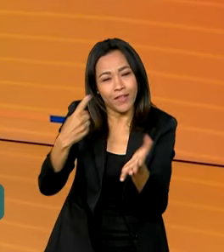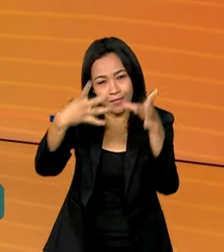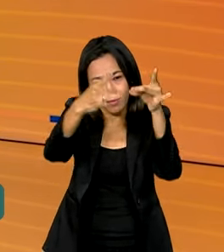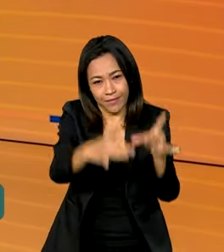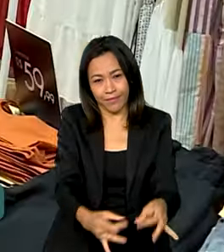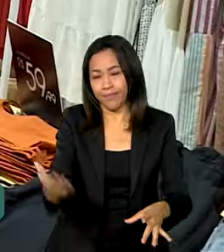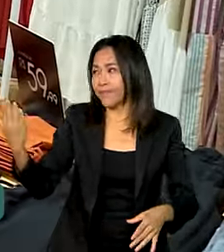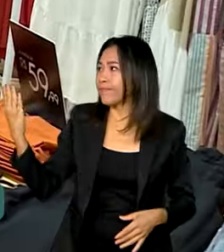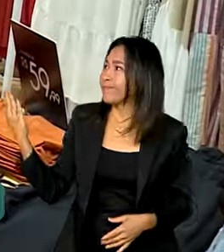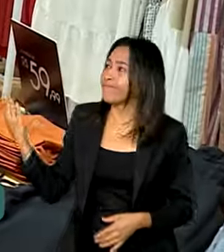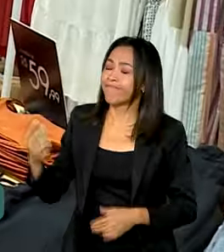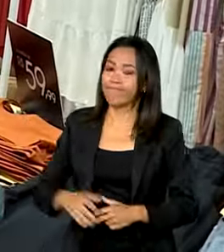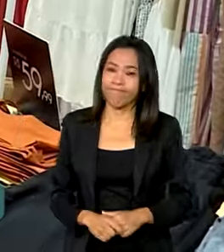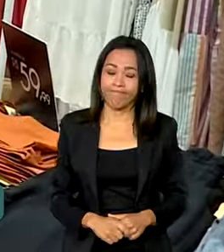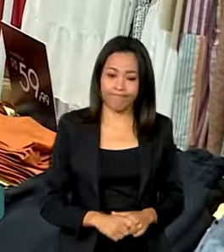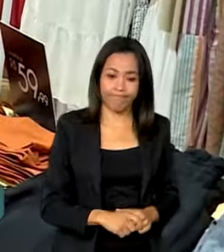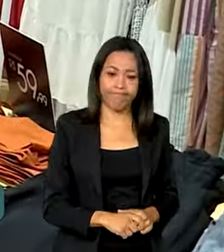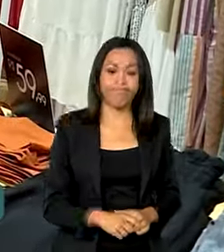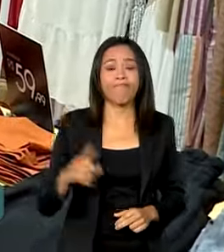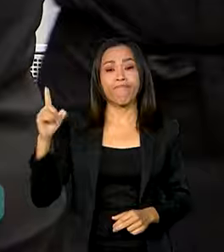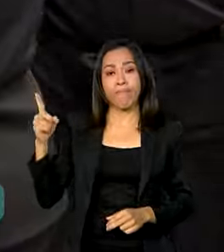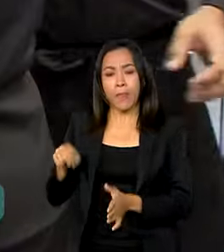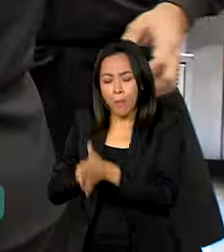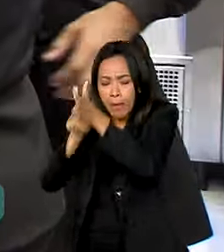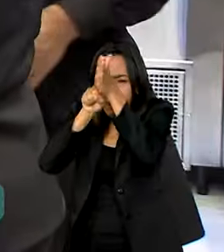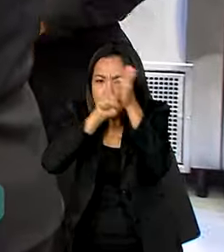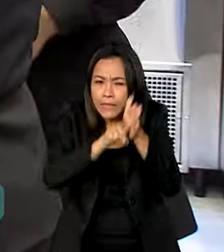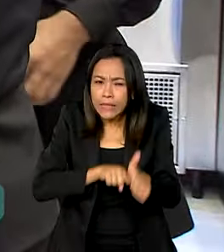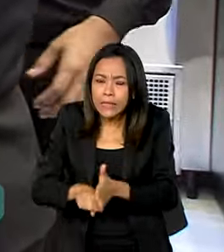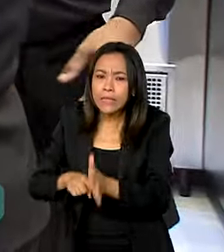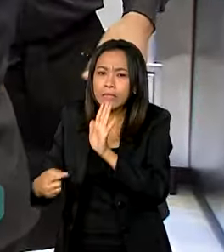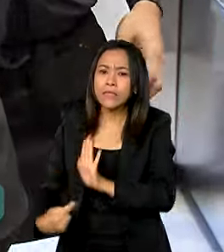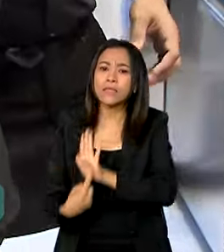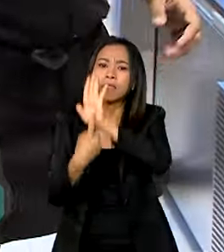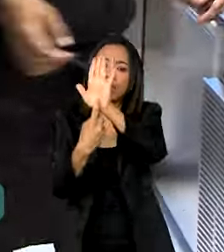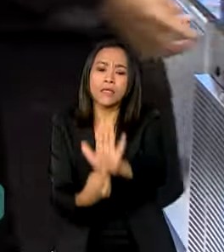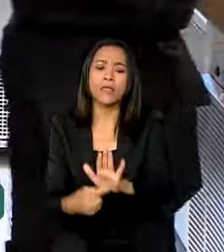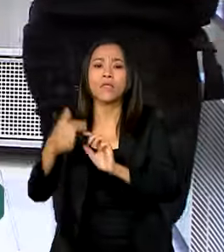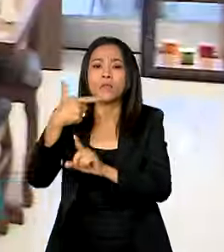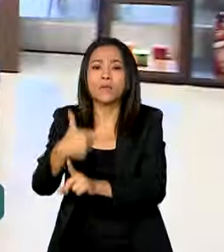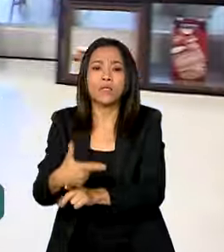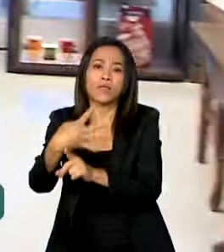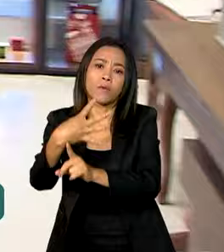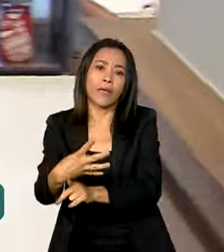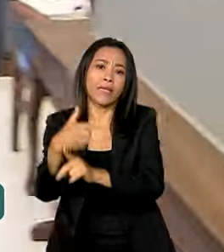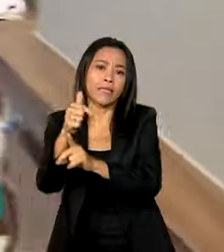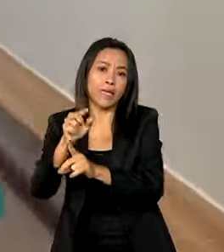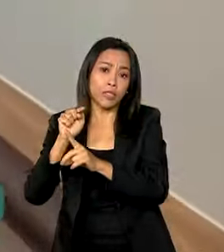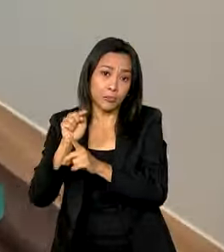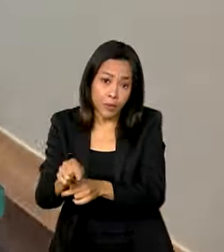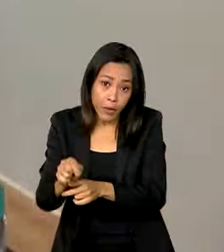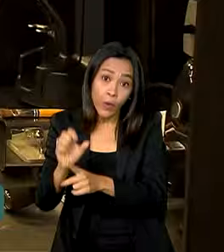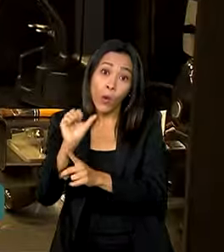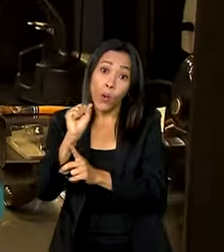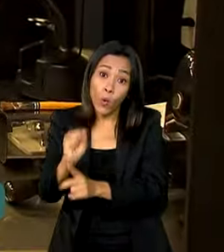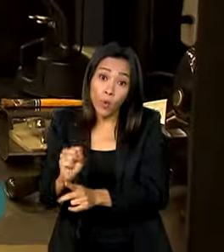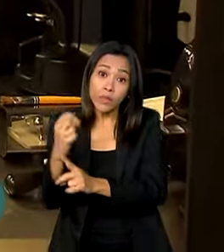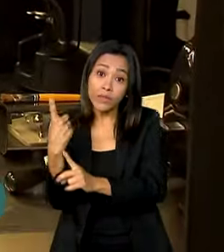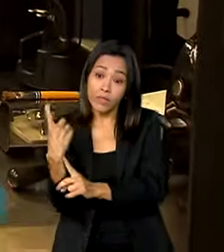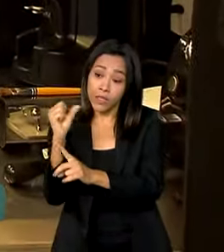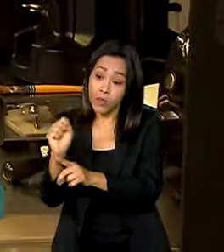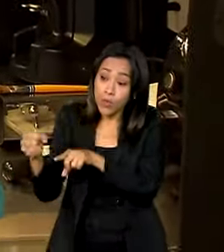detalhes. Segundo o levantamento, foram criadas 247 mil 818